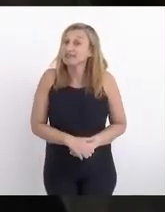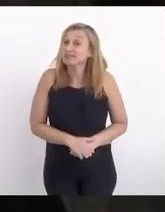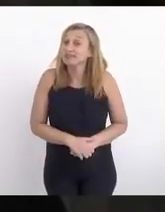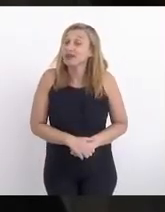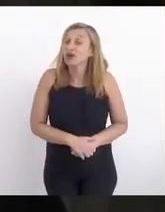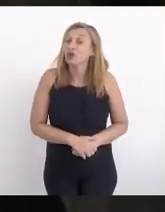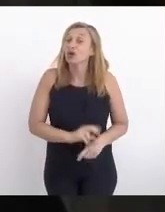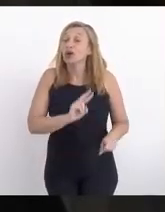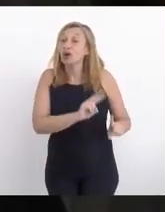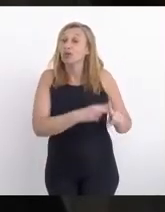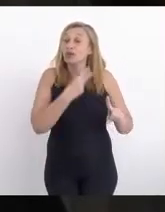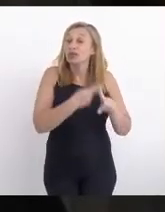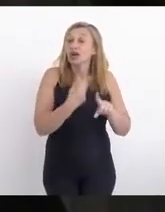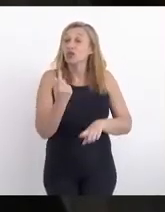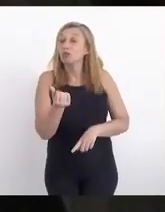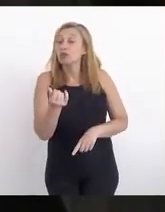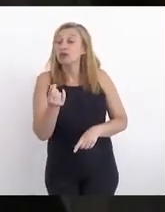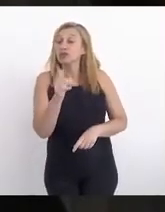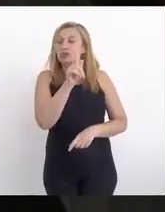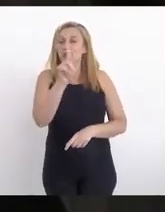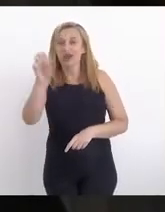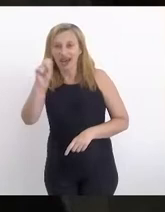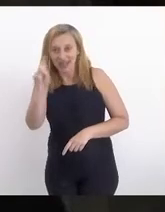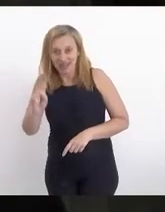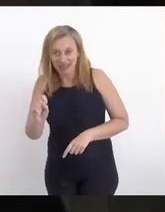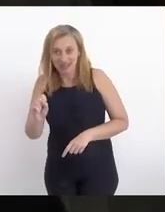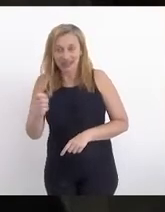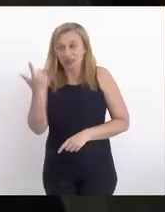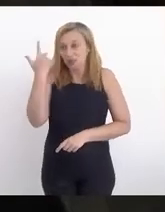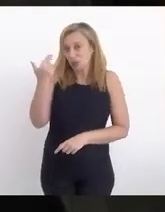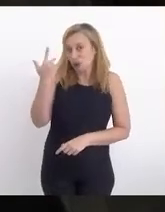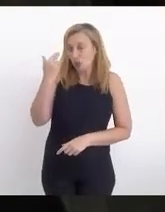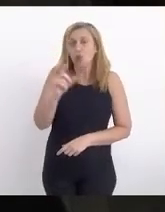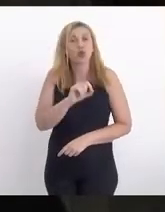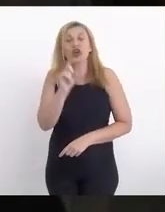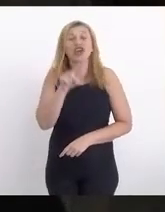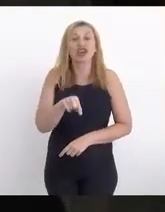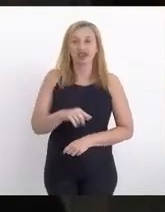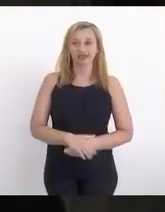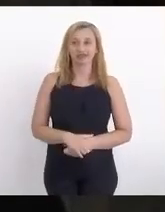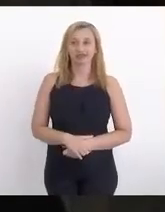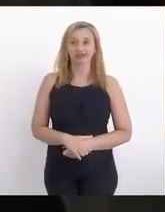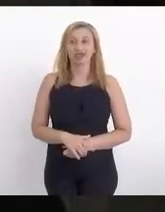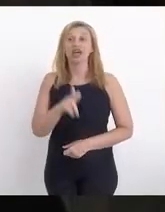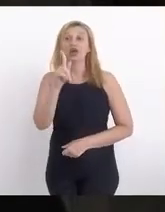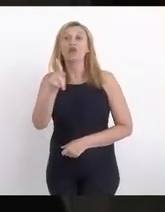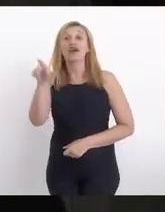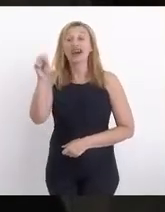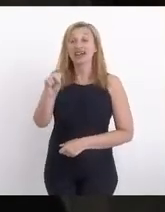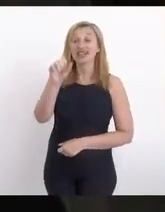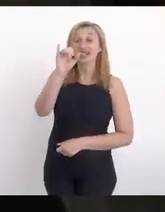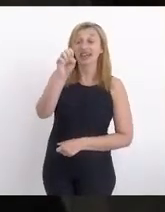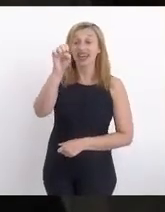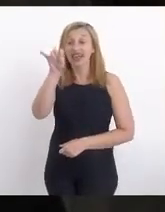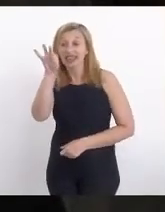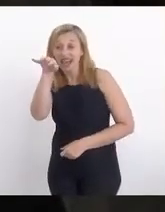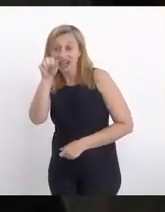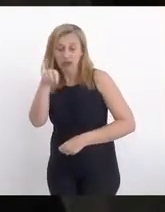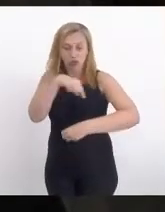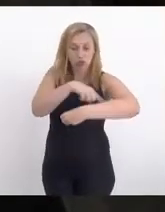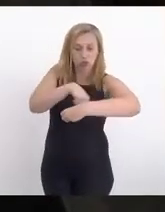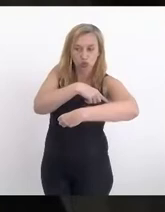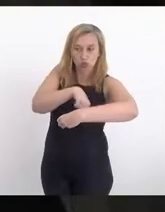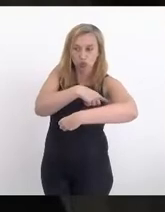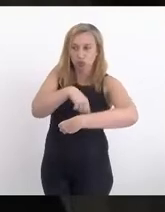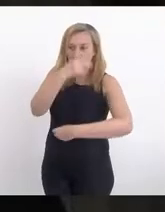aumentar o preço do gás natural. O que é o gás natural? É o gás encarnado que vai para as cozinhas das